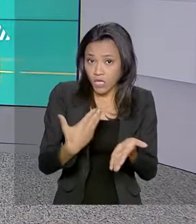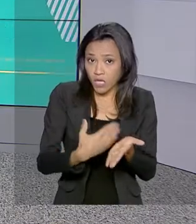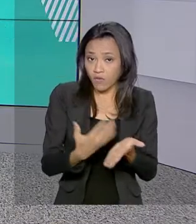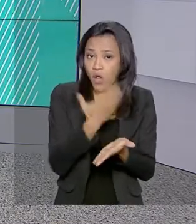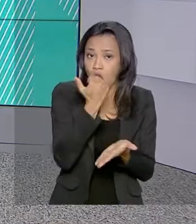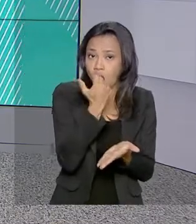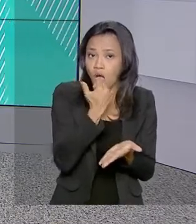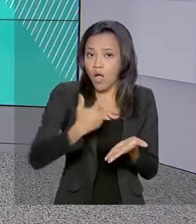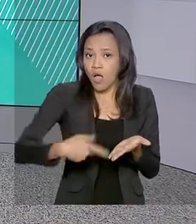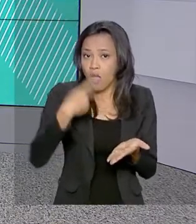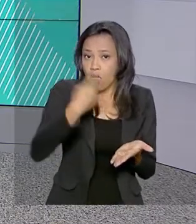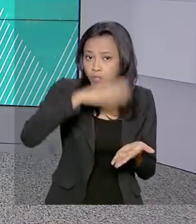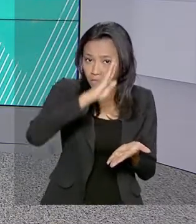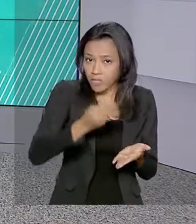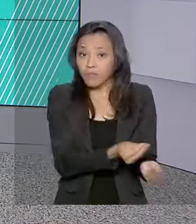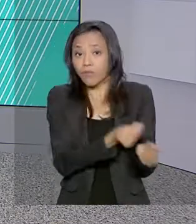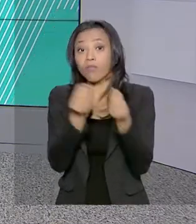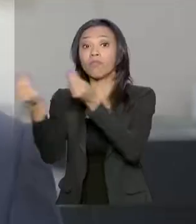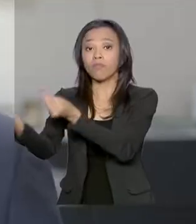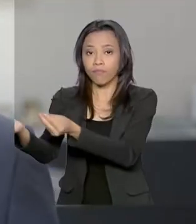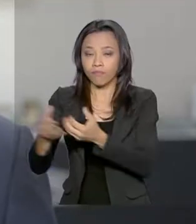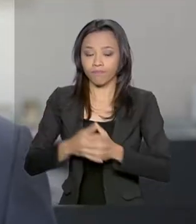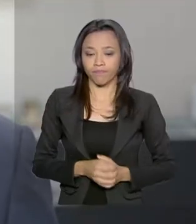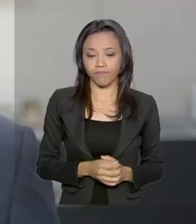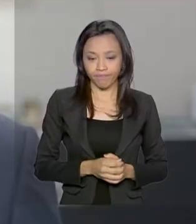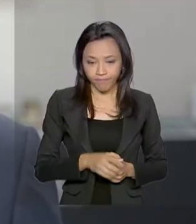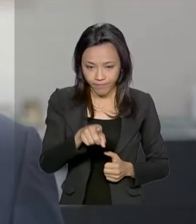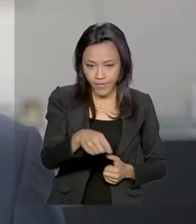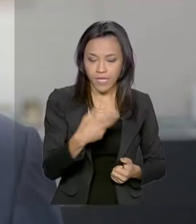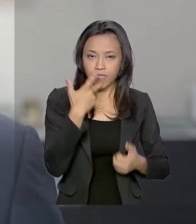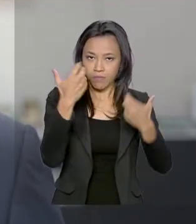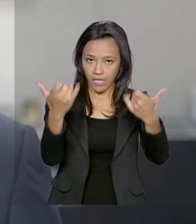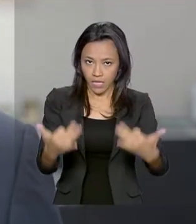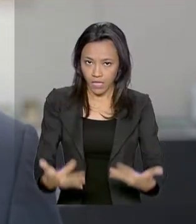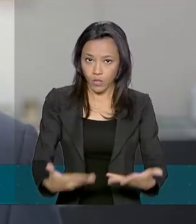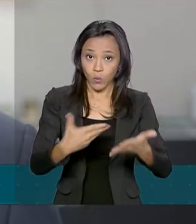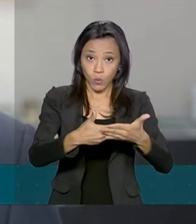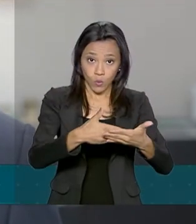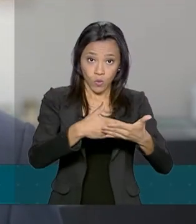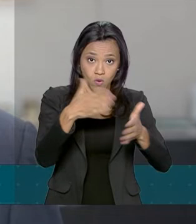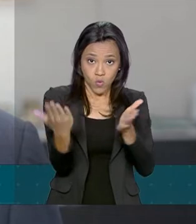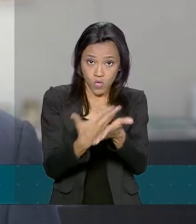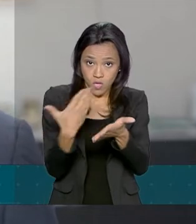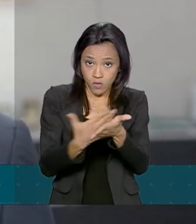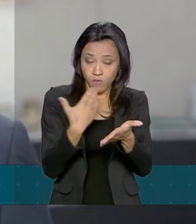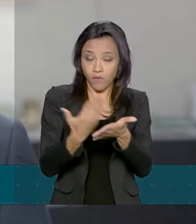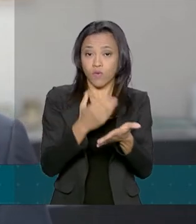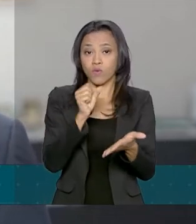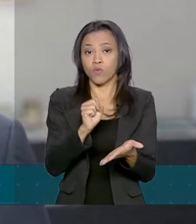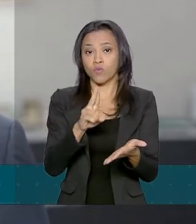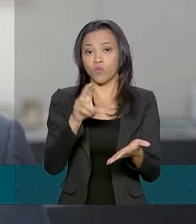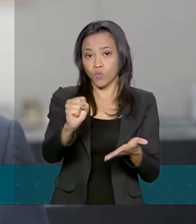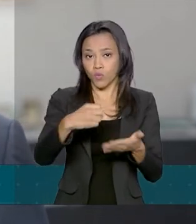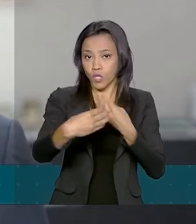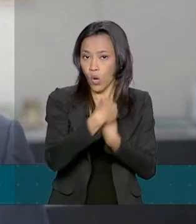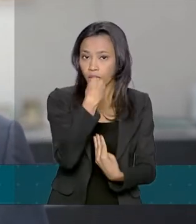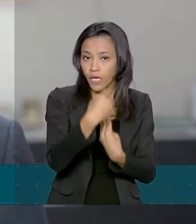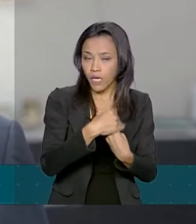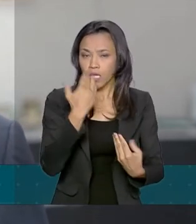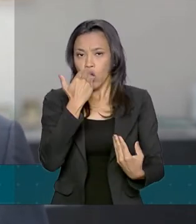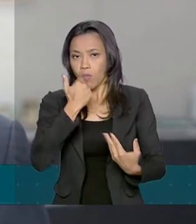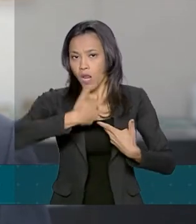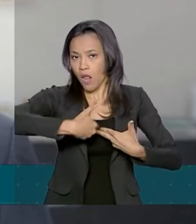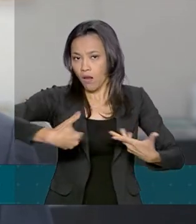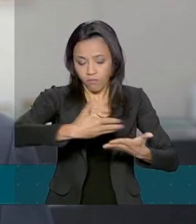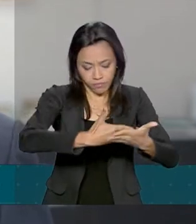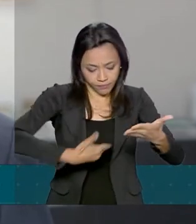Único de Saúde Brasileiro. O Guia Nutricional do SUS foi entregue ao presidente